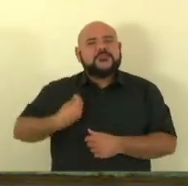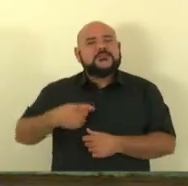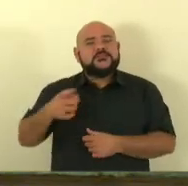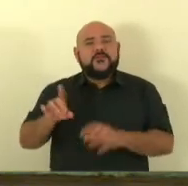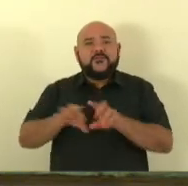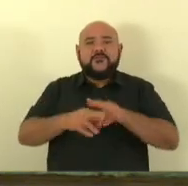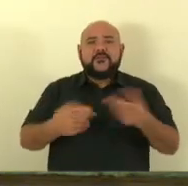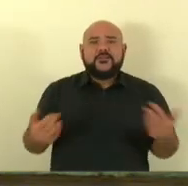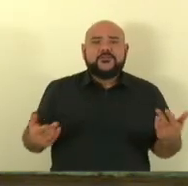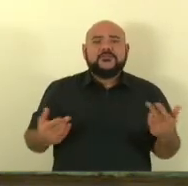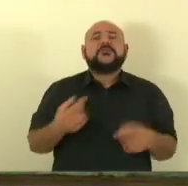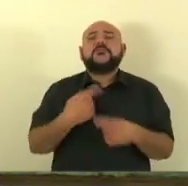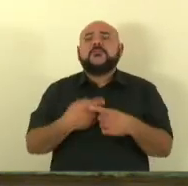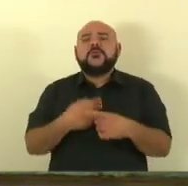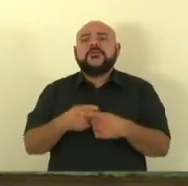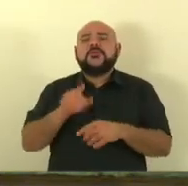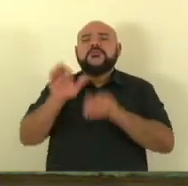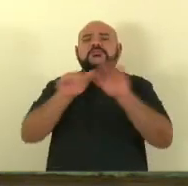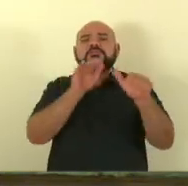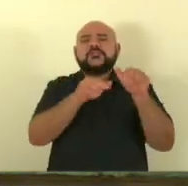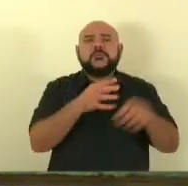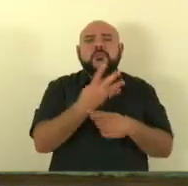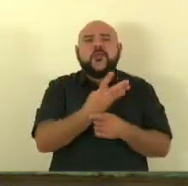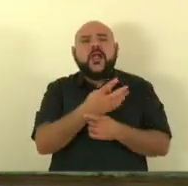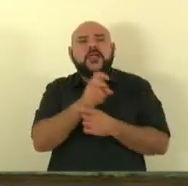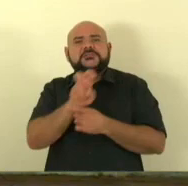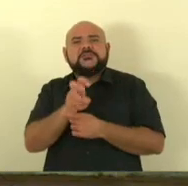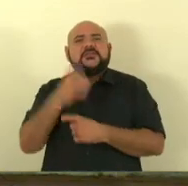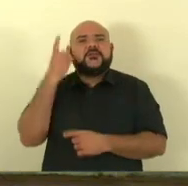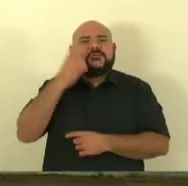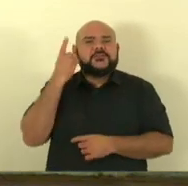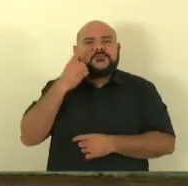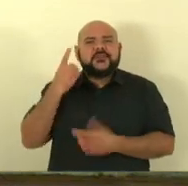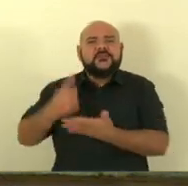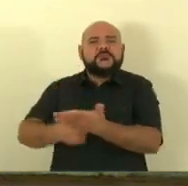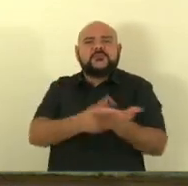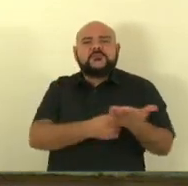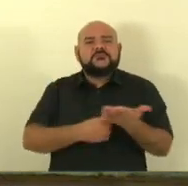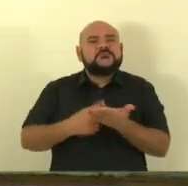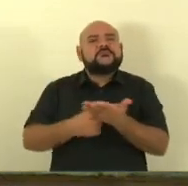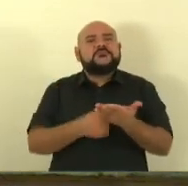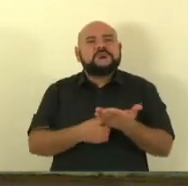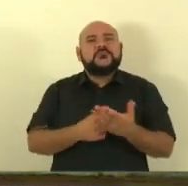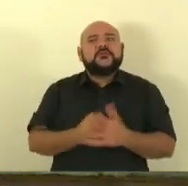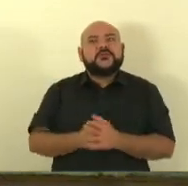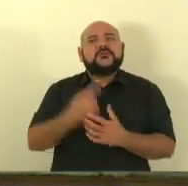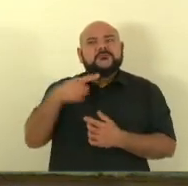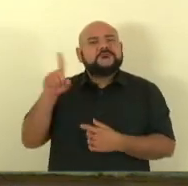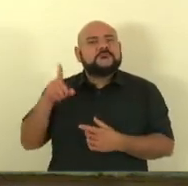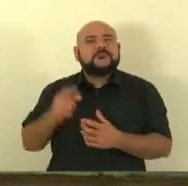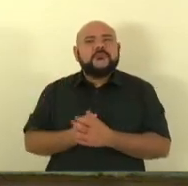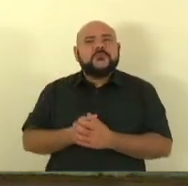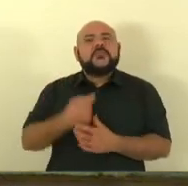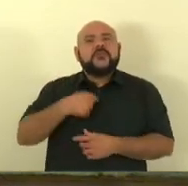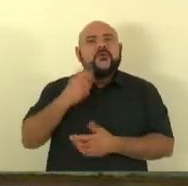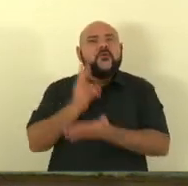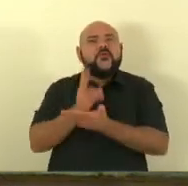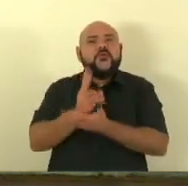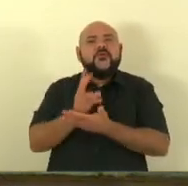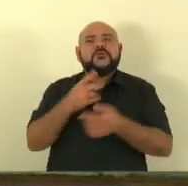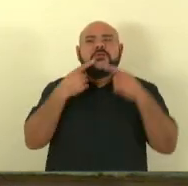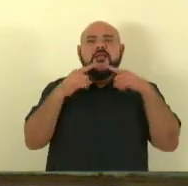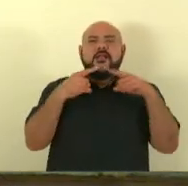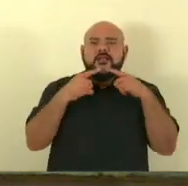que não junta 4, 5 deputados não adianta tocar capaí aí que eu não vou parar não vou continuar falando aqui capaí aí pra mim é